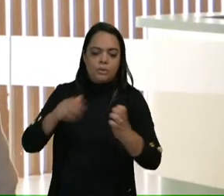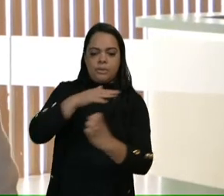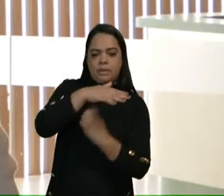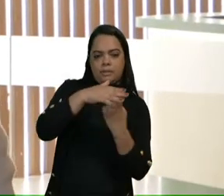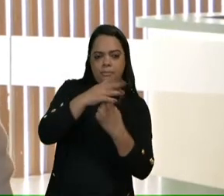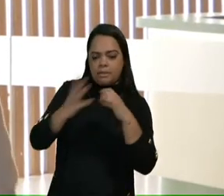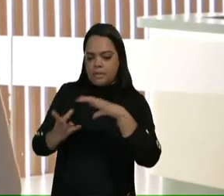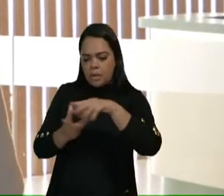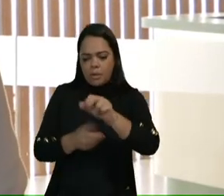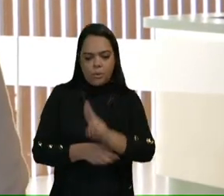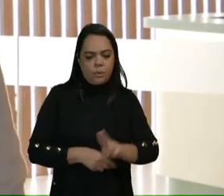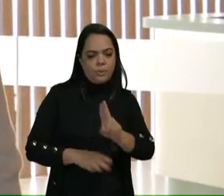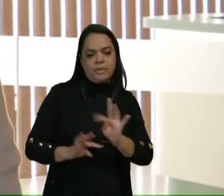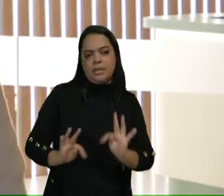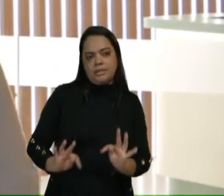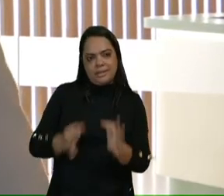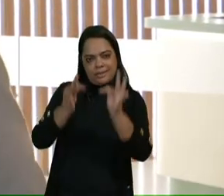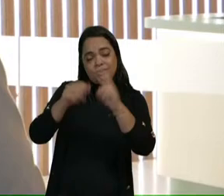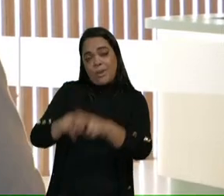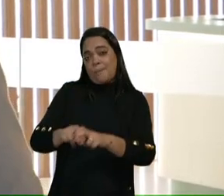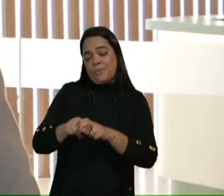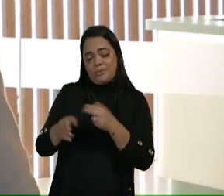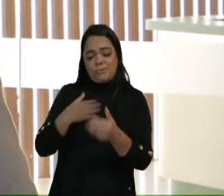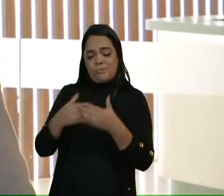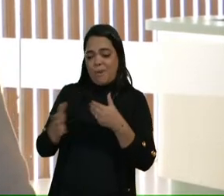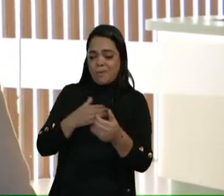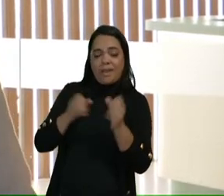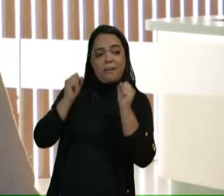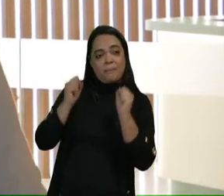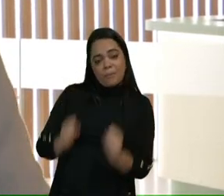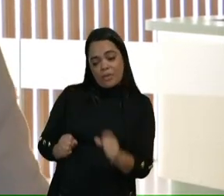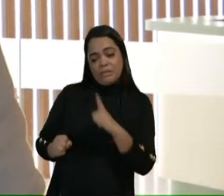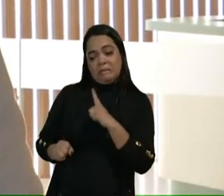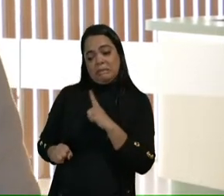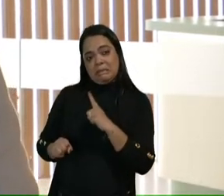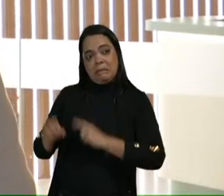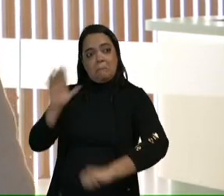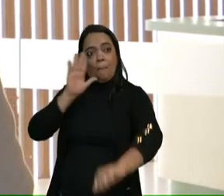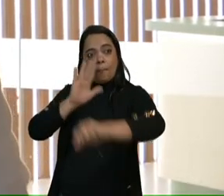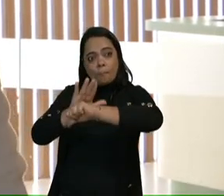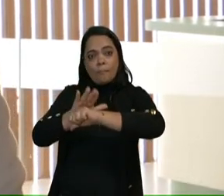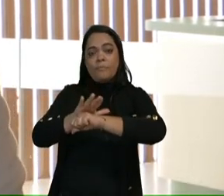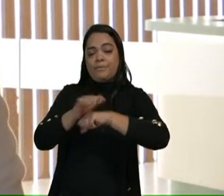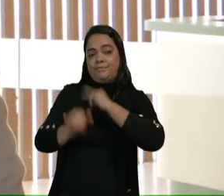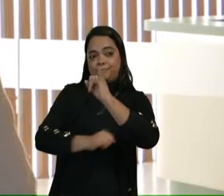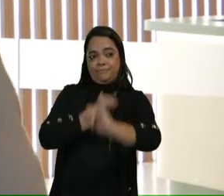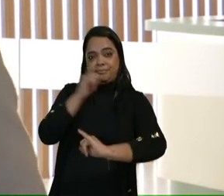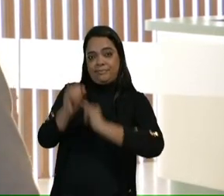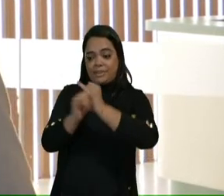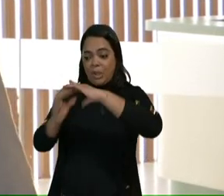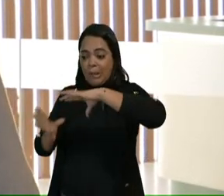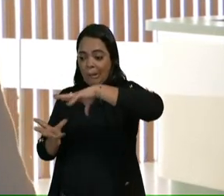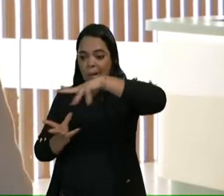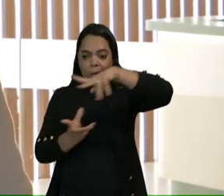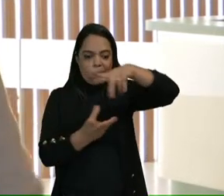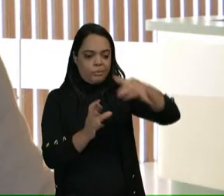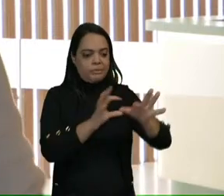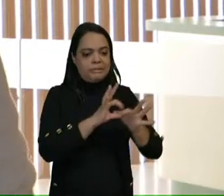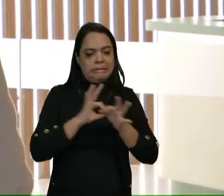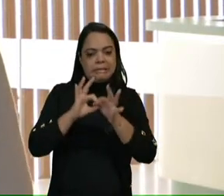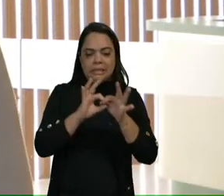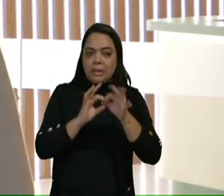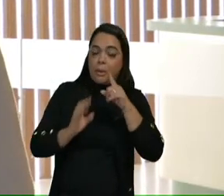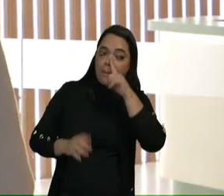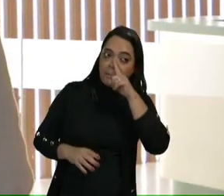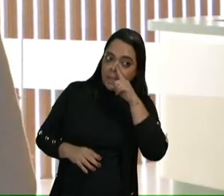planeta usa tecnologia. Portanto, qualquer um pode ser alvo de um crime cibernético. Com o mundo interligado, os riscos de